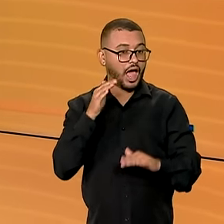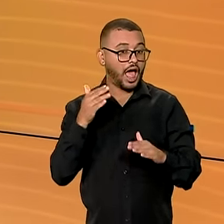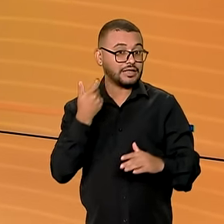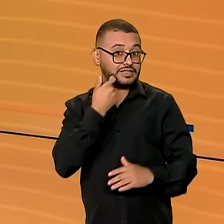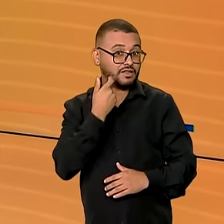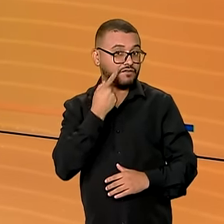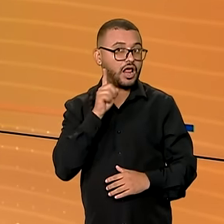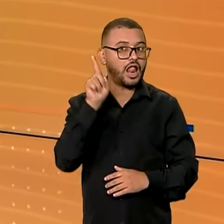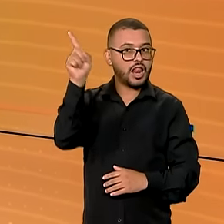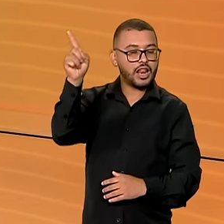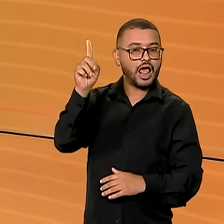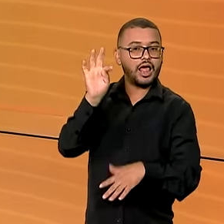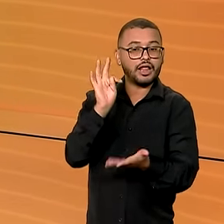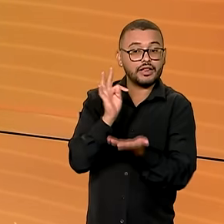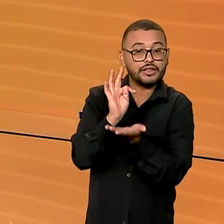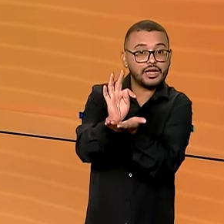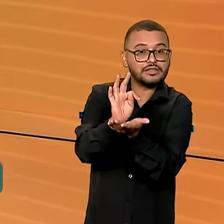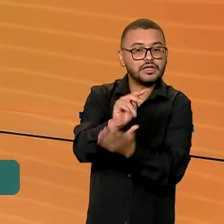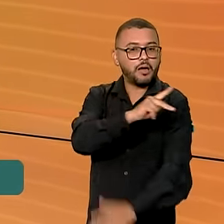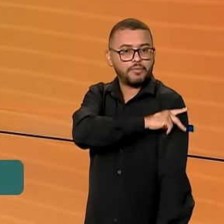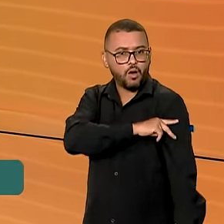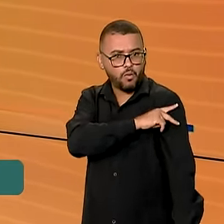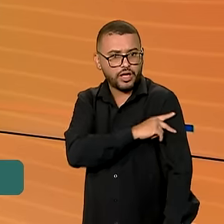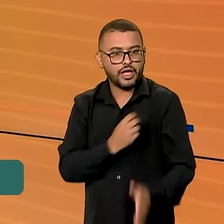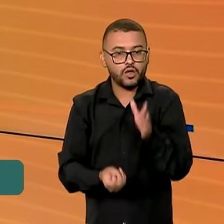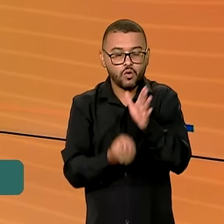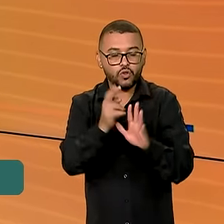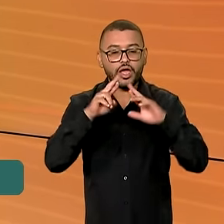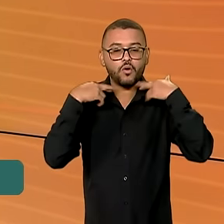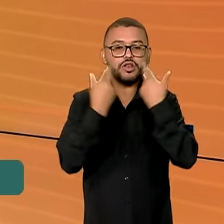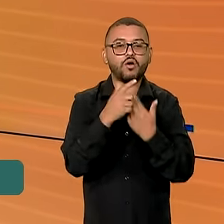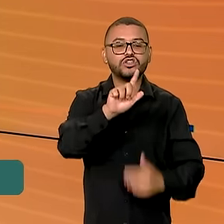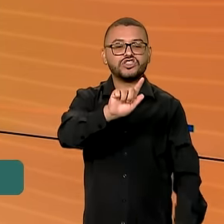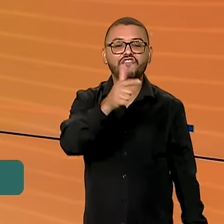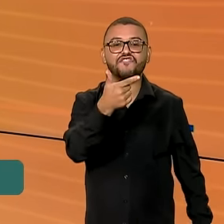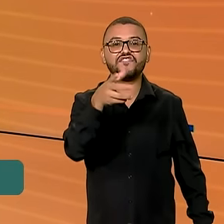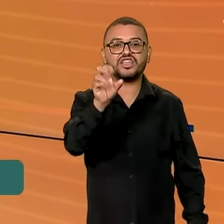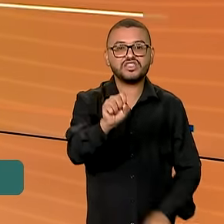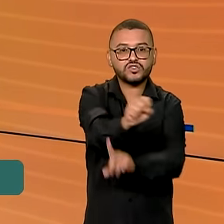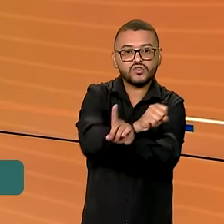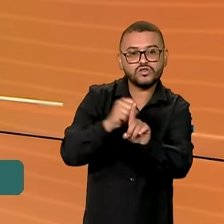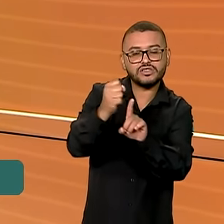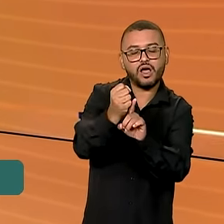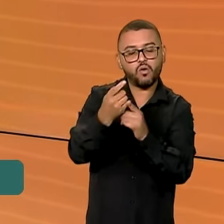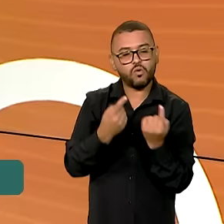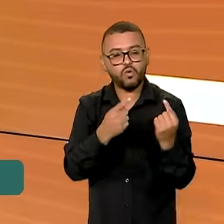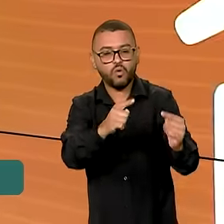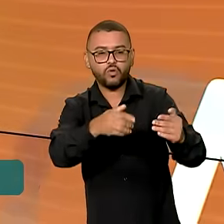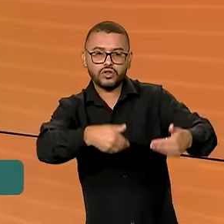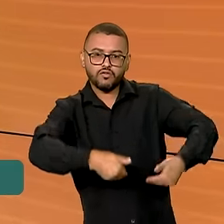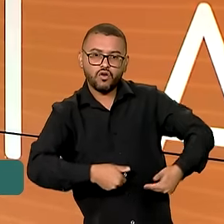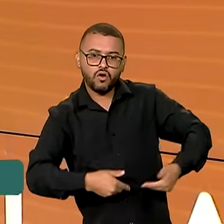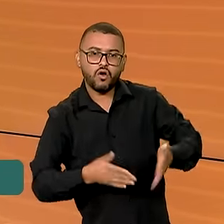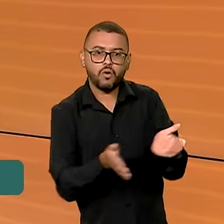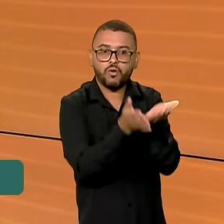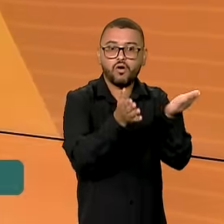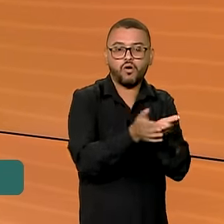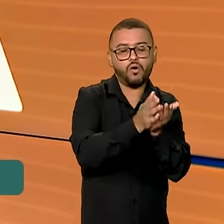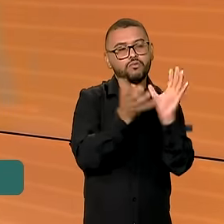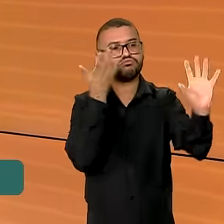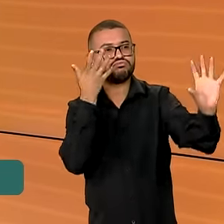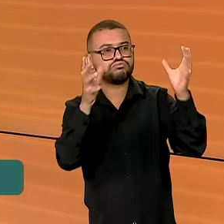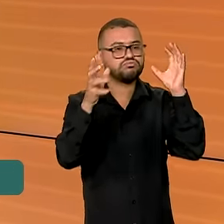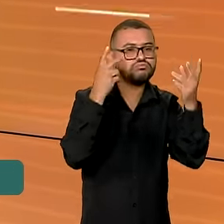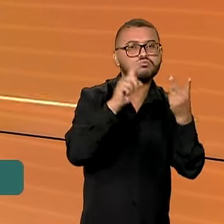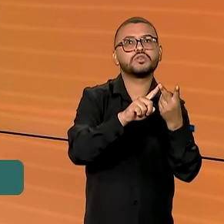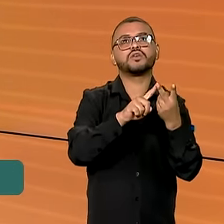-feira em Teresina, no Piauí, o encontro do G20 Social. Combate a fome e a pobreza, as mudanças climáticas e